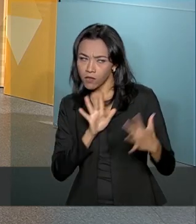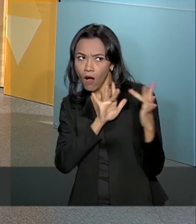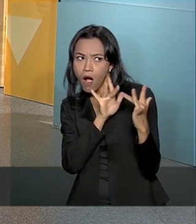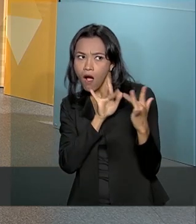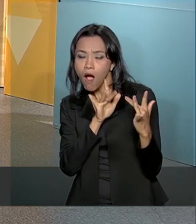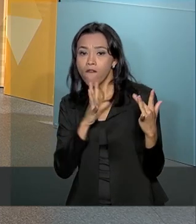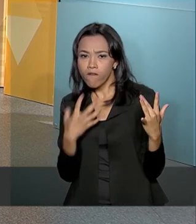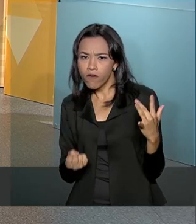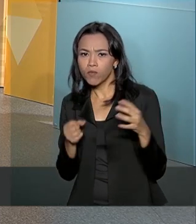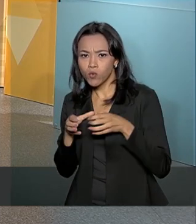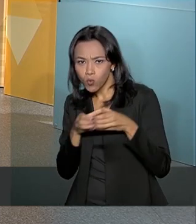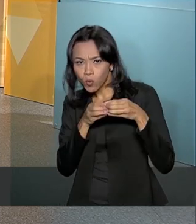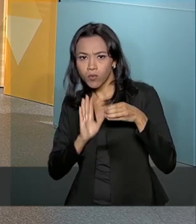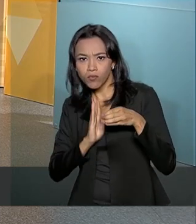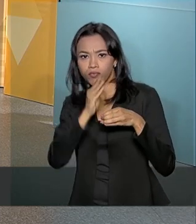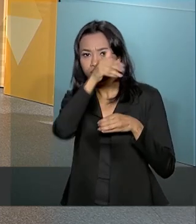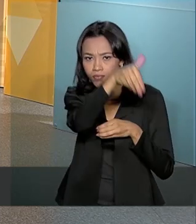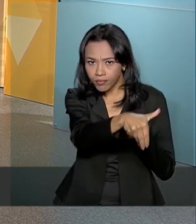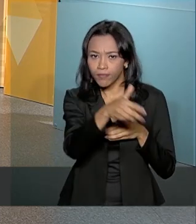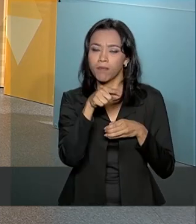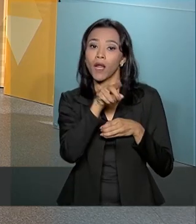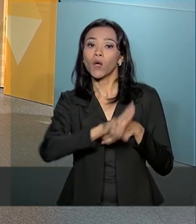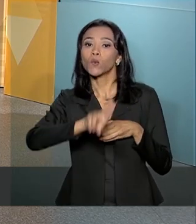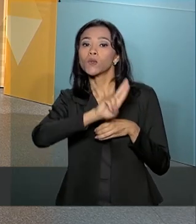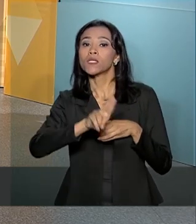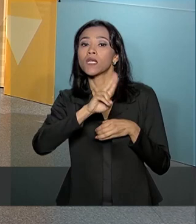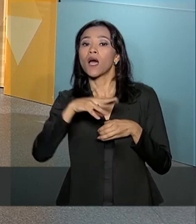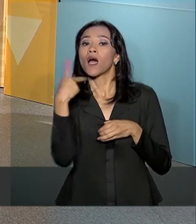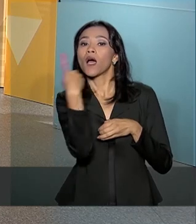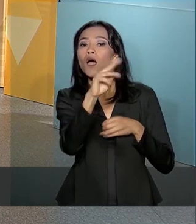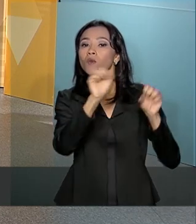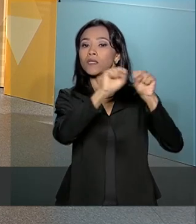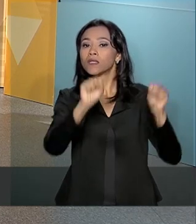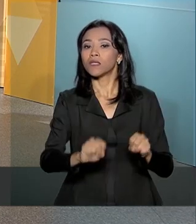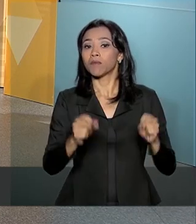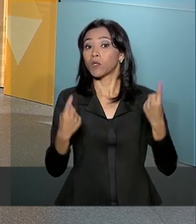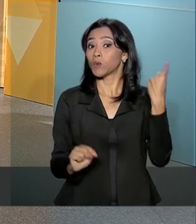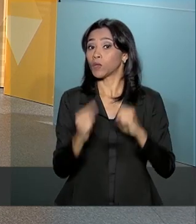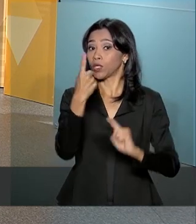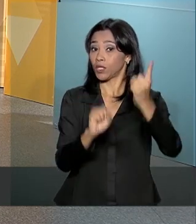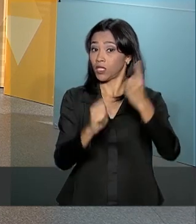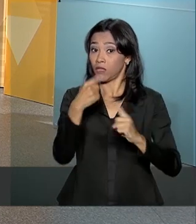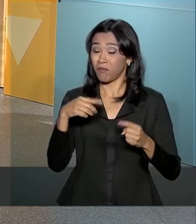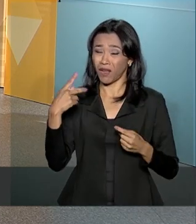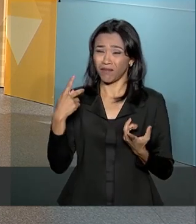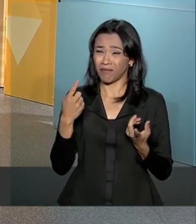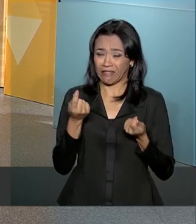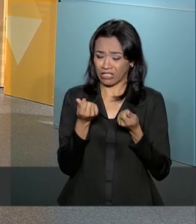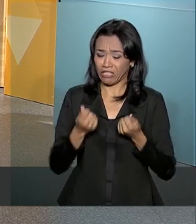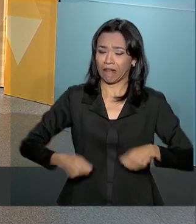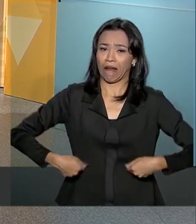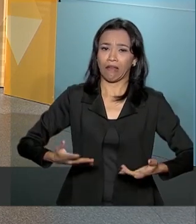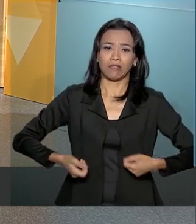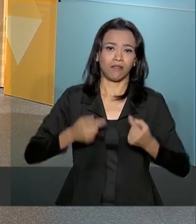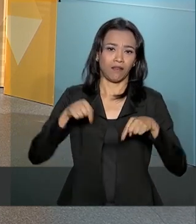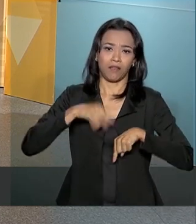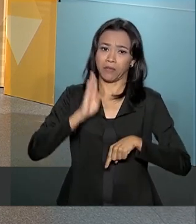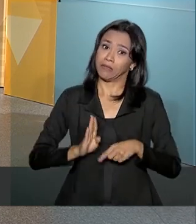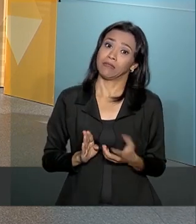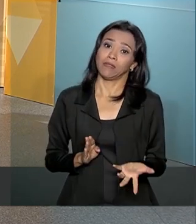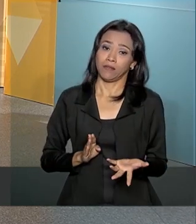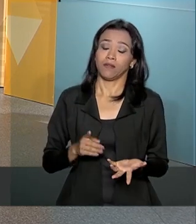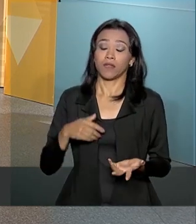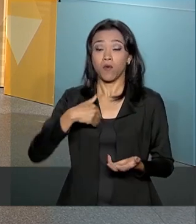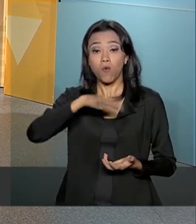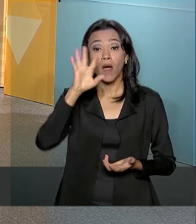agora, quem sabe até utilizar o próprio sistema chileno para a gente não ter gasto de recursos aqui. Eu falo assim, mais importante